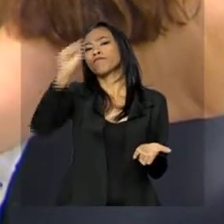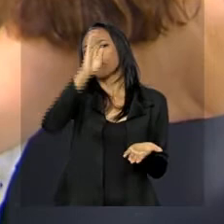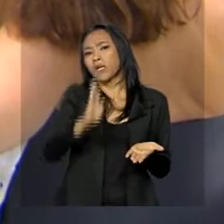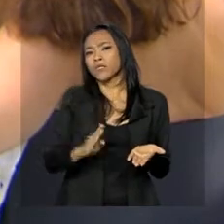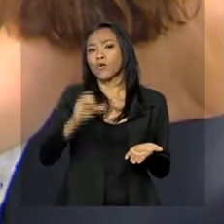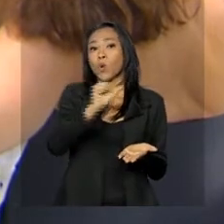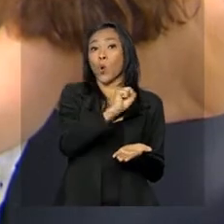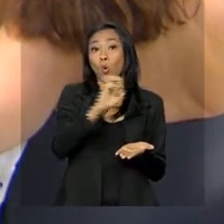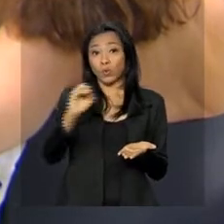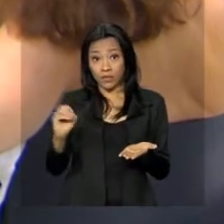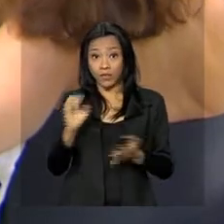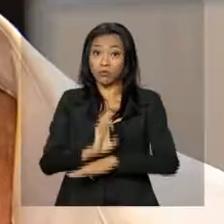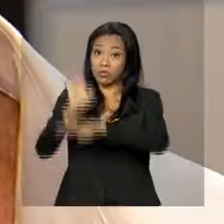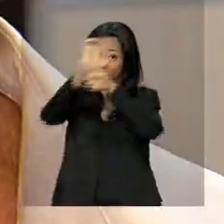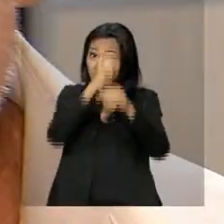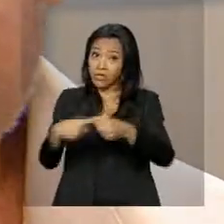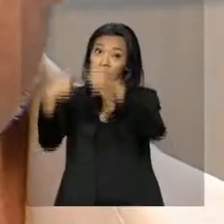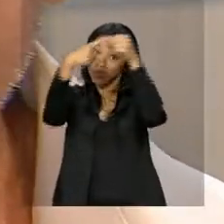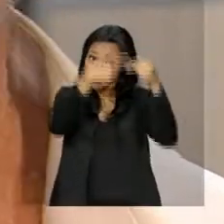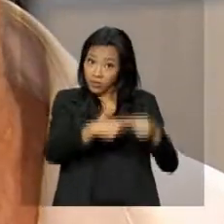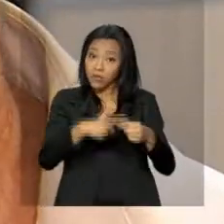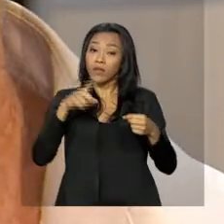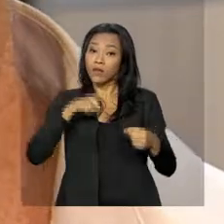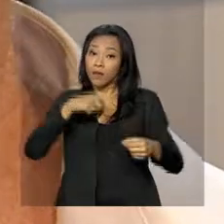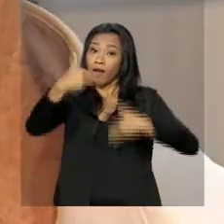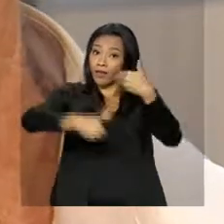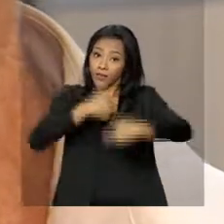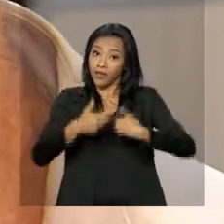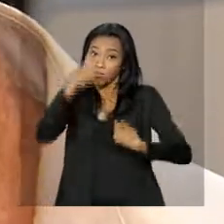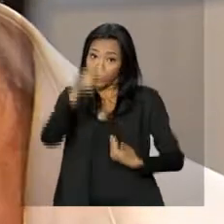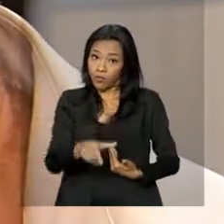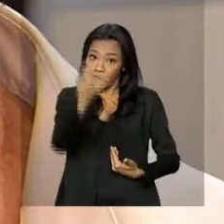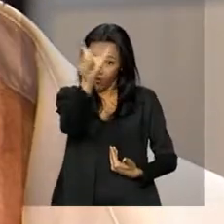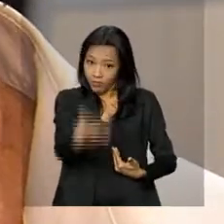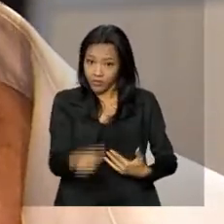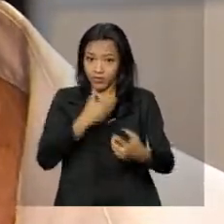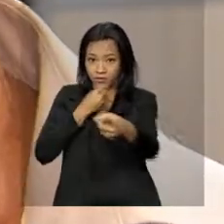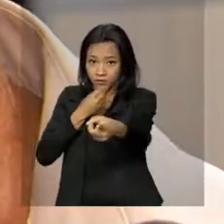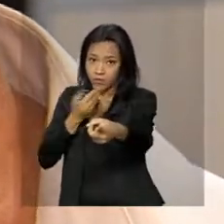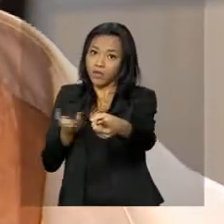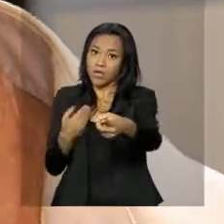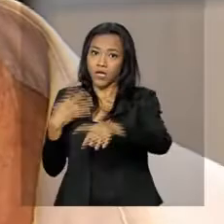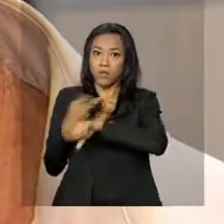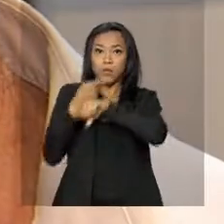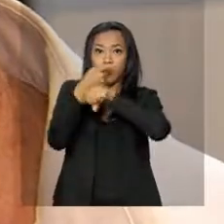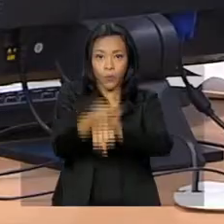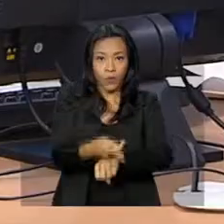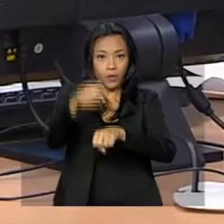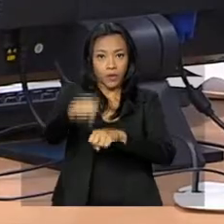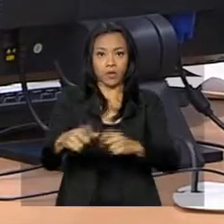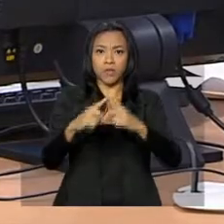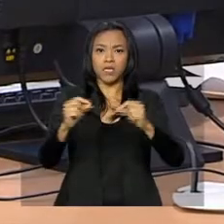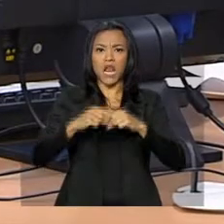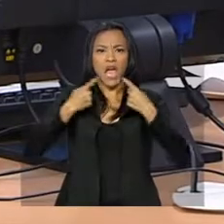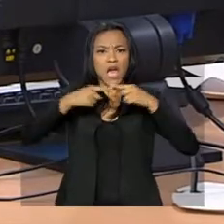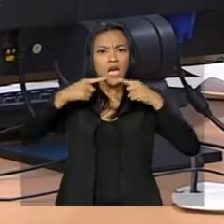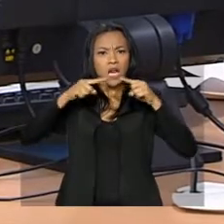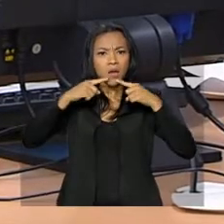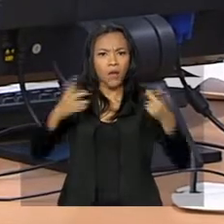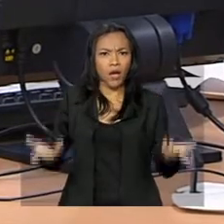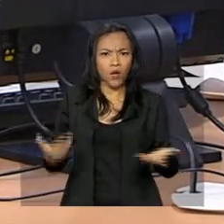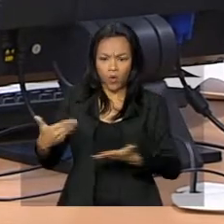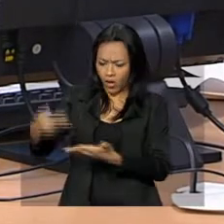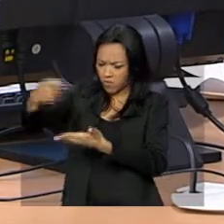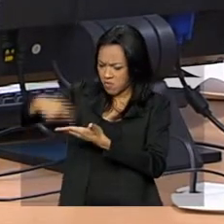estaduais e municipais pelo país que atendem gente como o seu Eduard. Ele veio a essa unidade em Brasília reclamar de uma cobrança